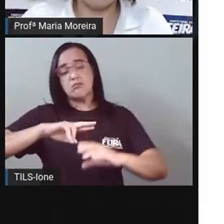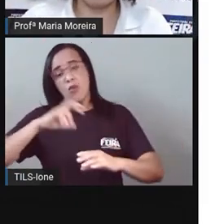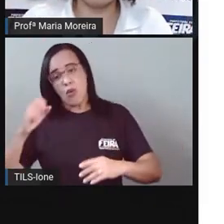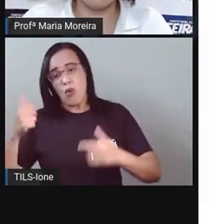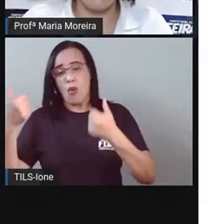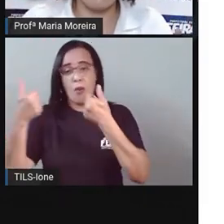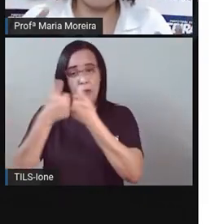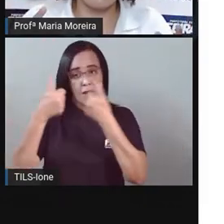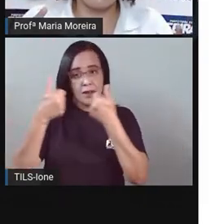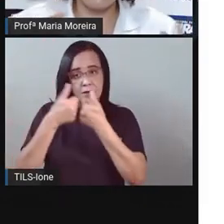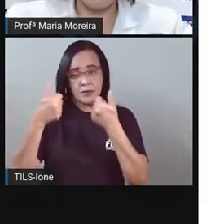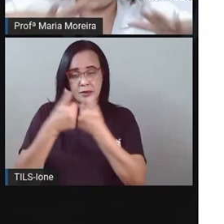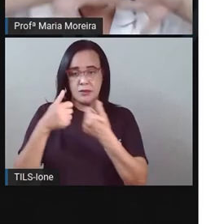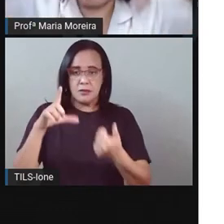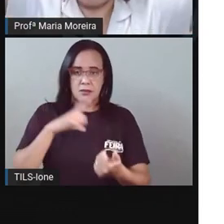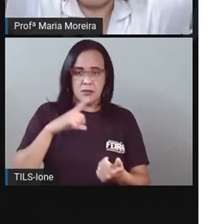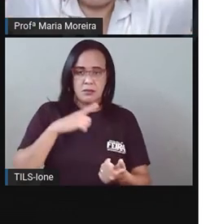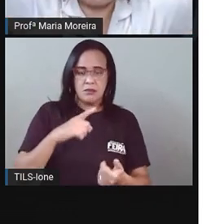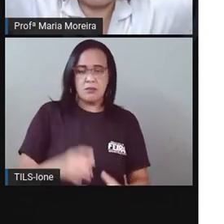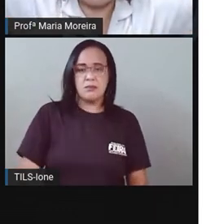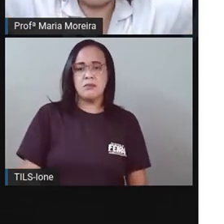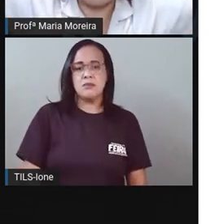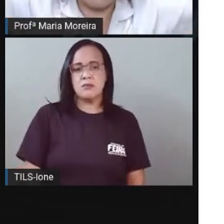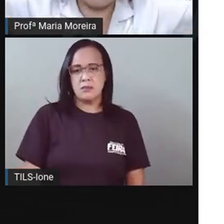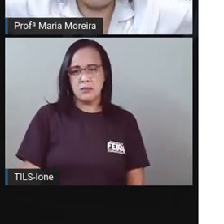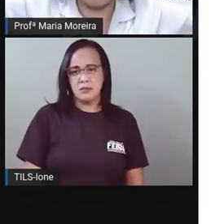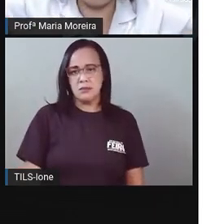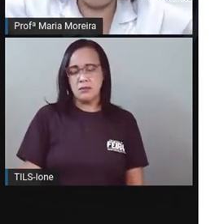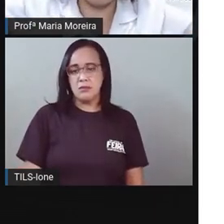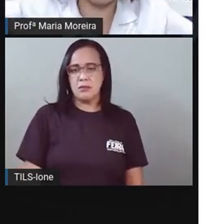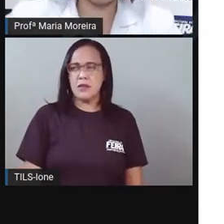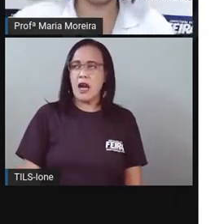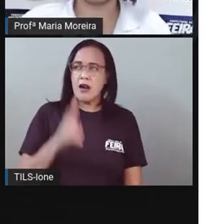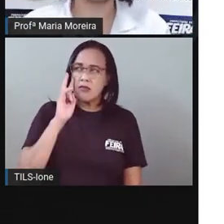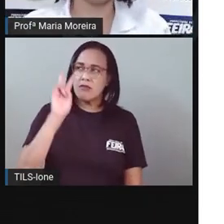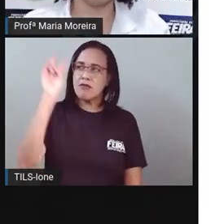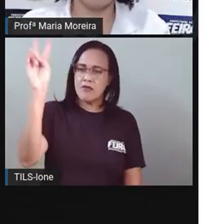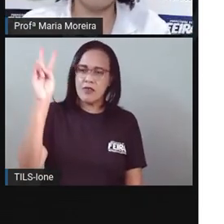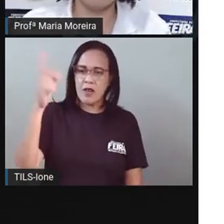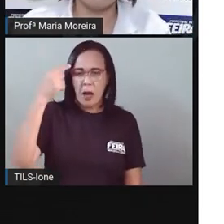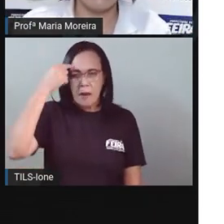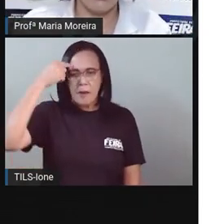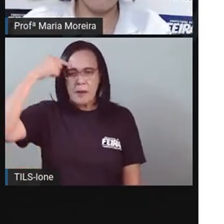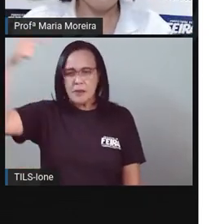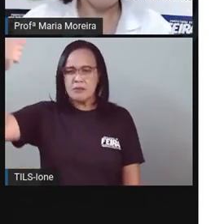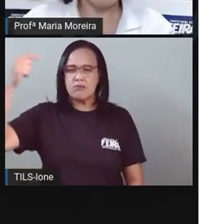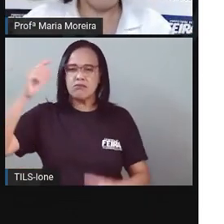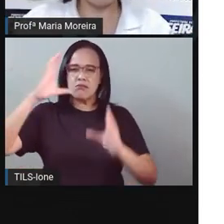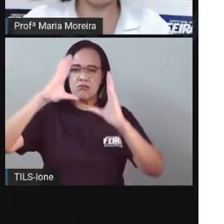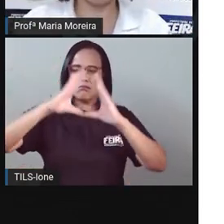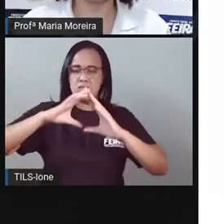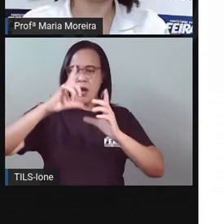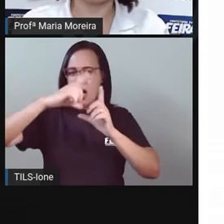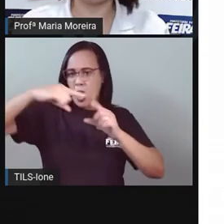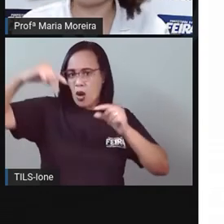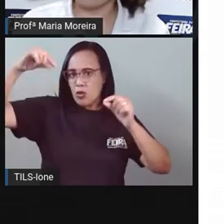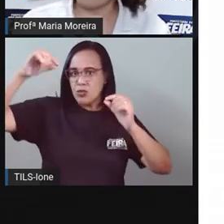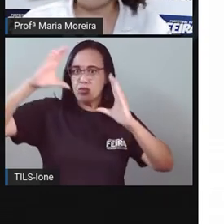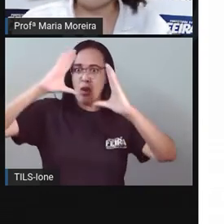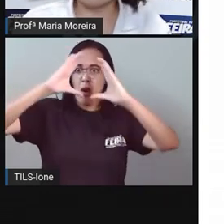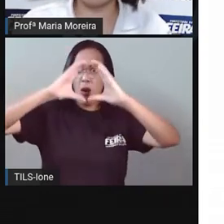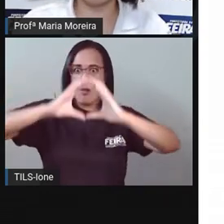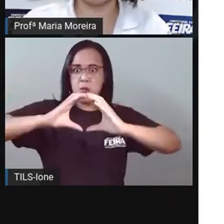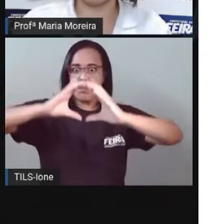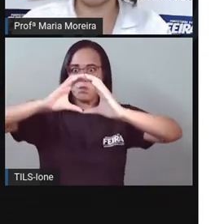E aí você acha Que a lua fica gigantesca E toma assim Um espaço enorme no céu E é um fenômeno natural